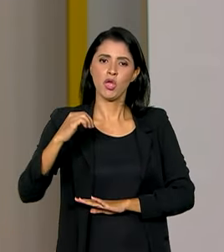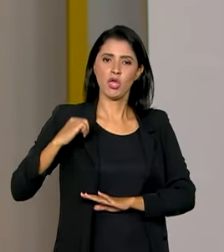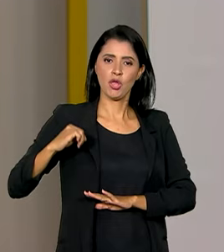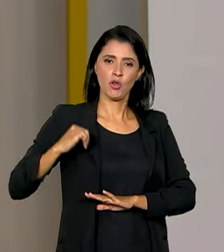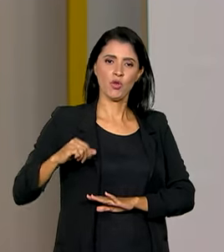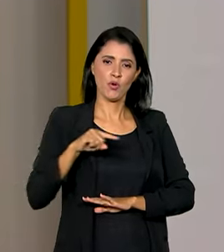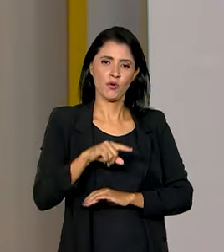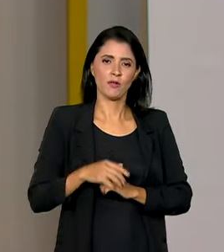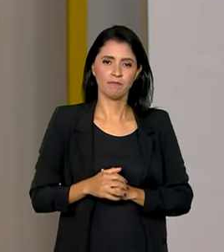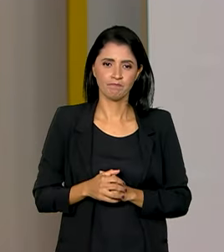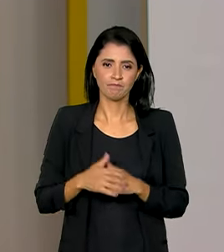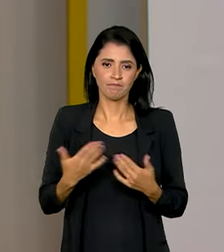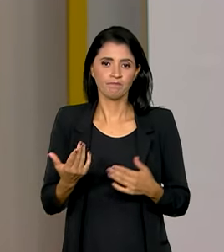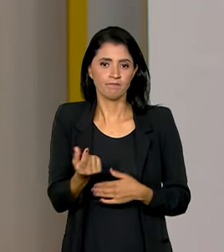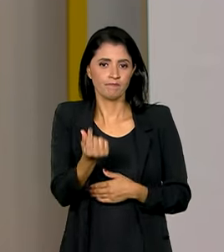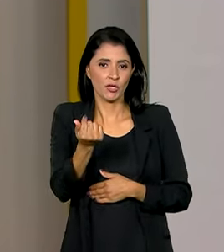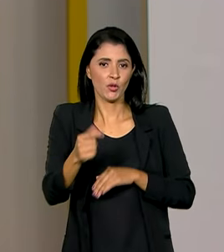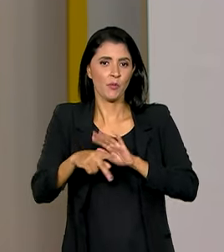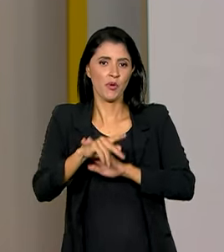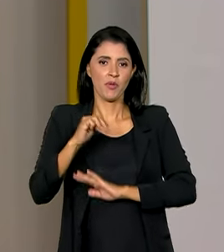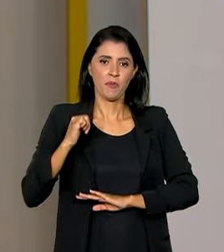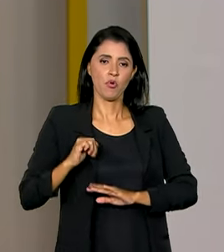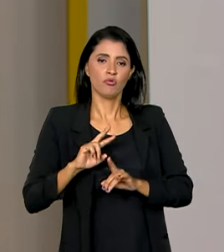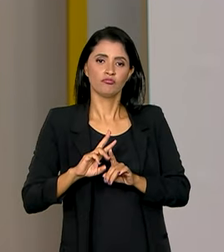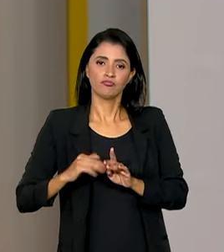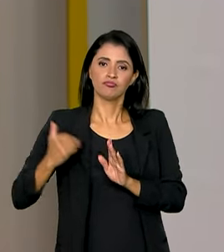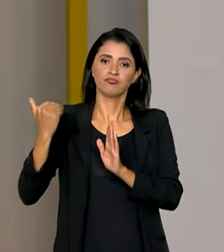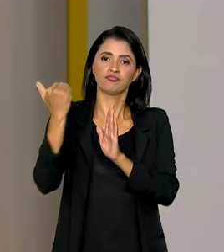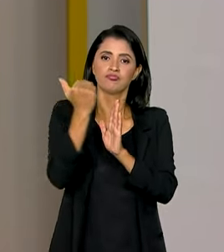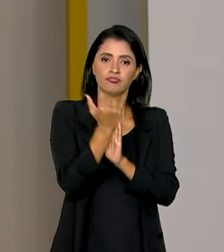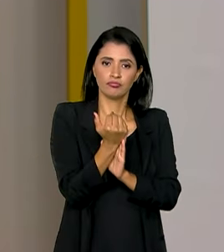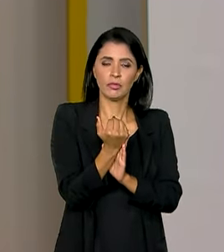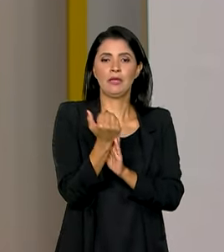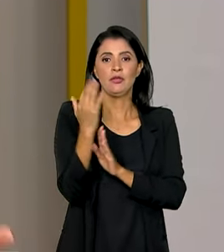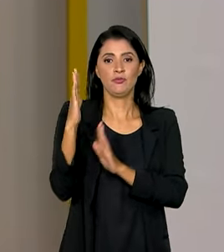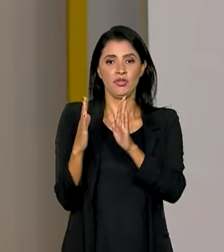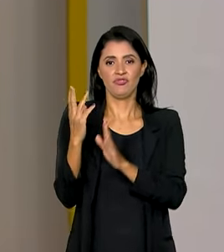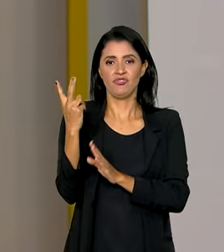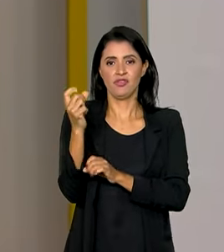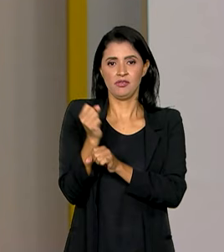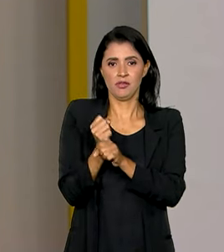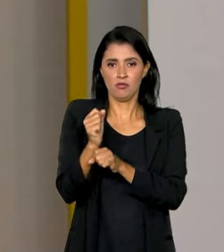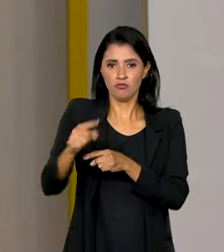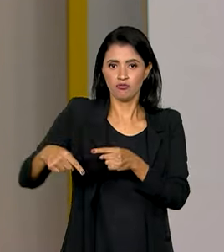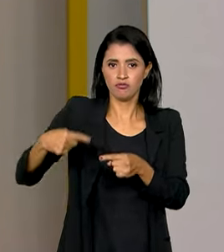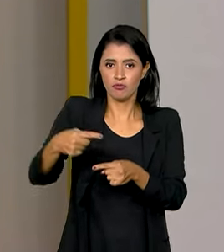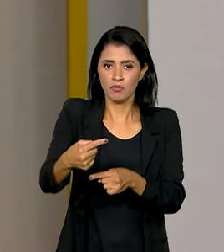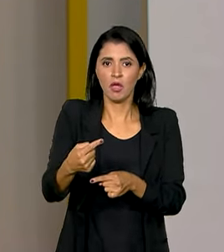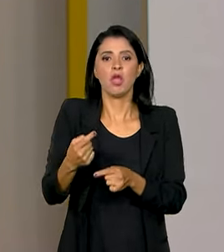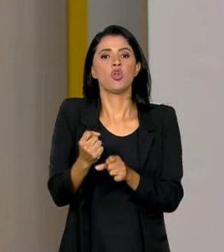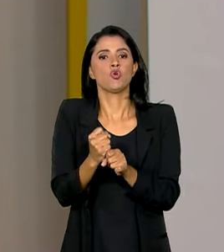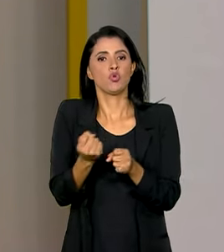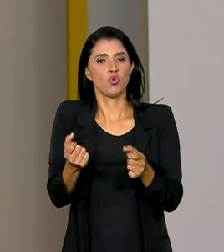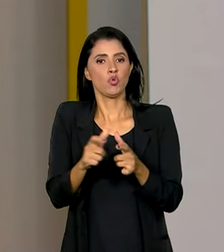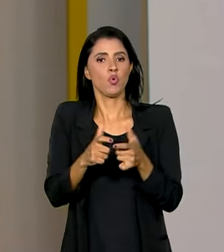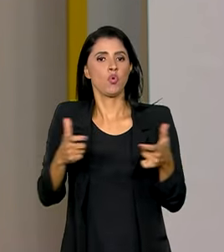dos bolsistas. Os valores das bolsas foram reajustados depois de 10 anos e o número de benefícios foi ampliado.